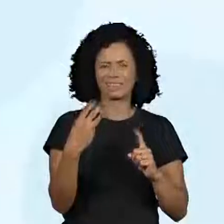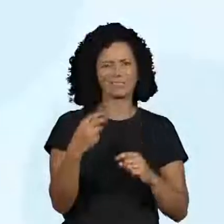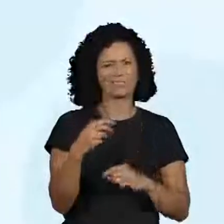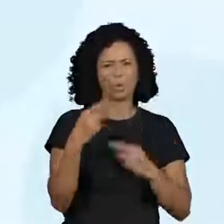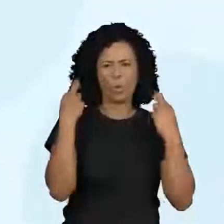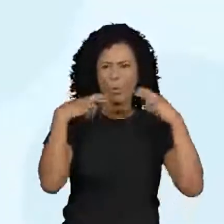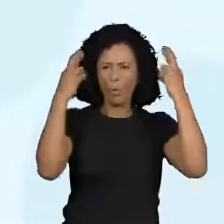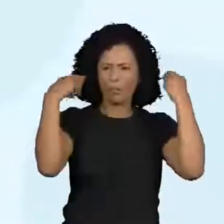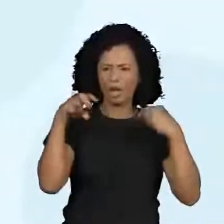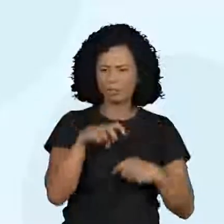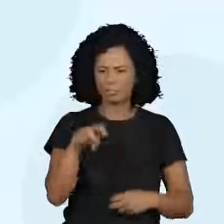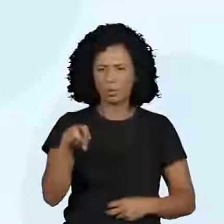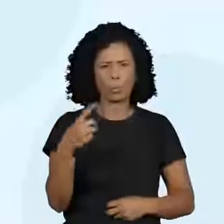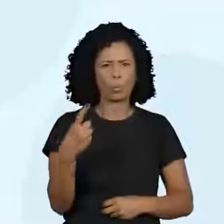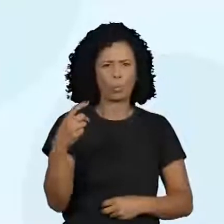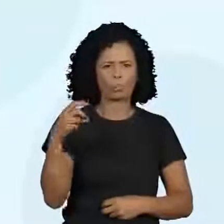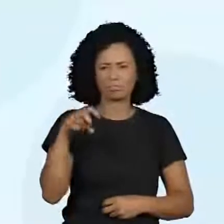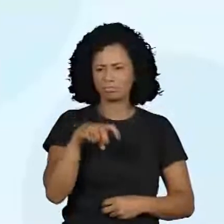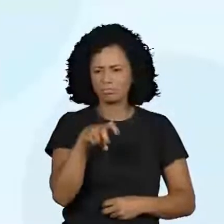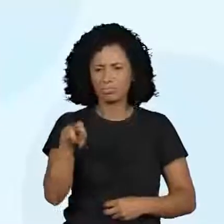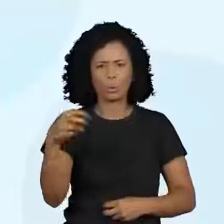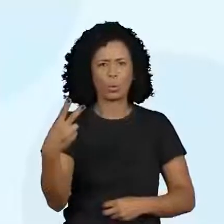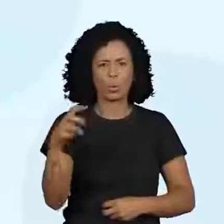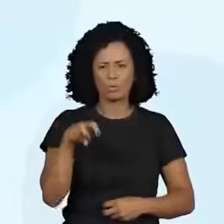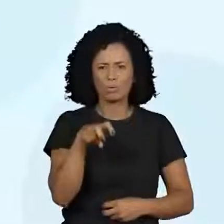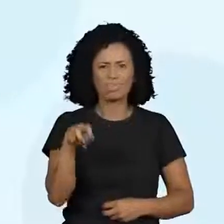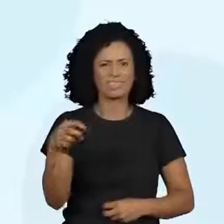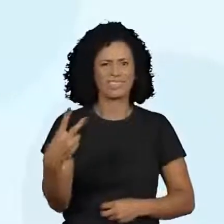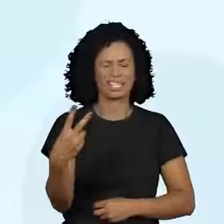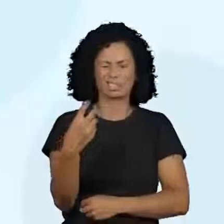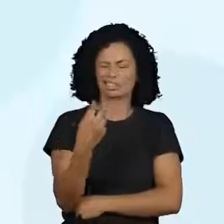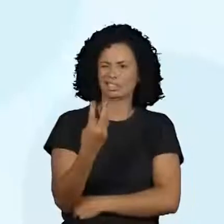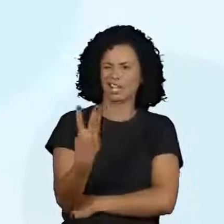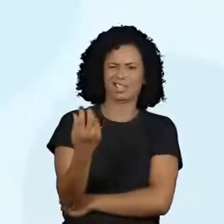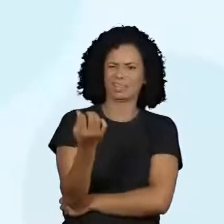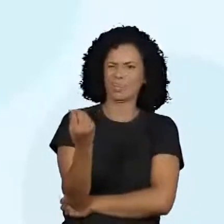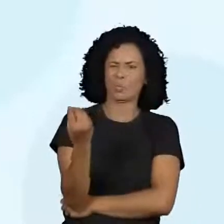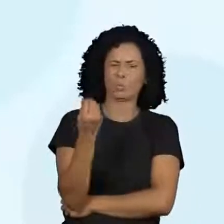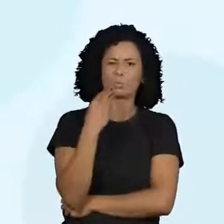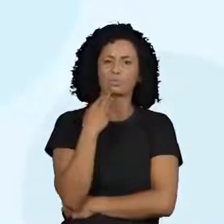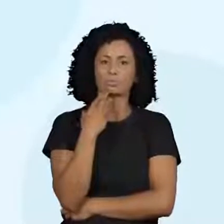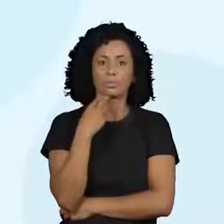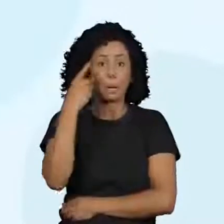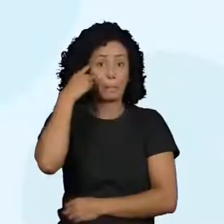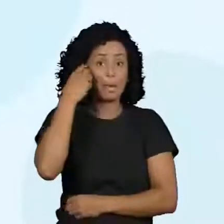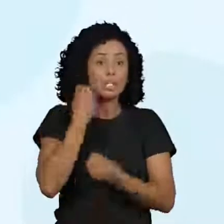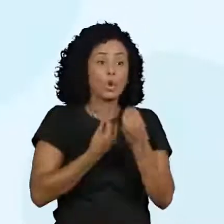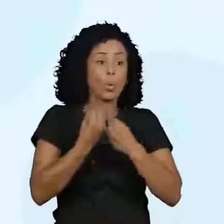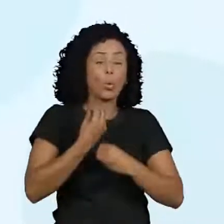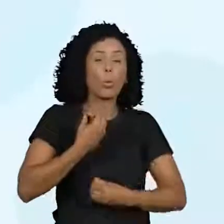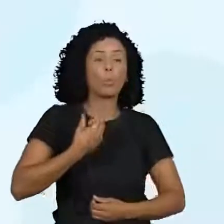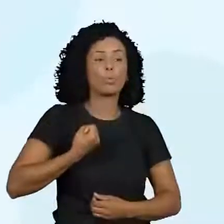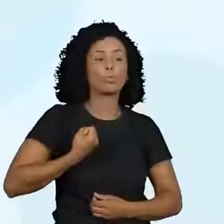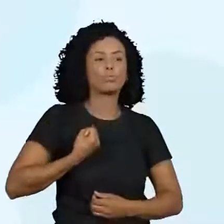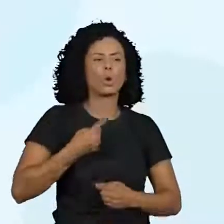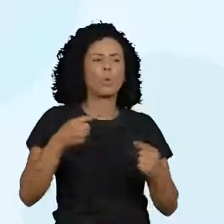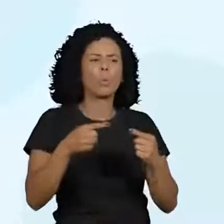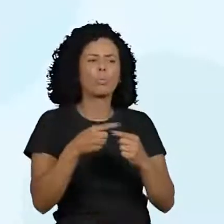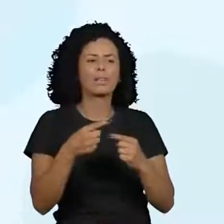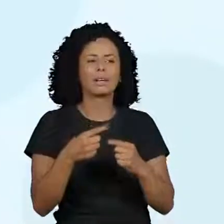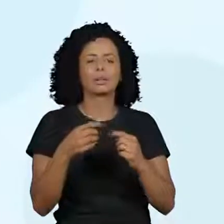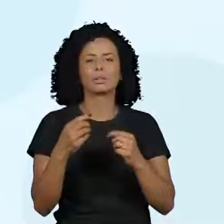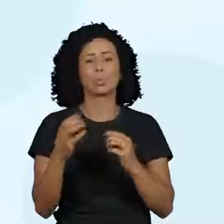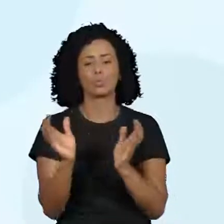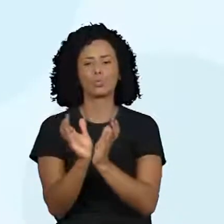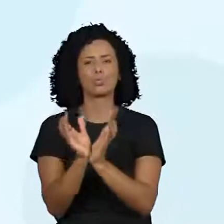No nosso caso, como temos o sistema de numeração decimal, a contagem